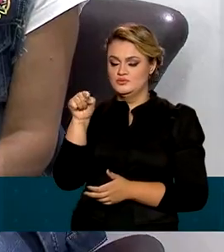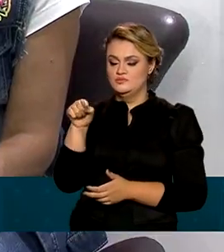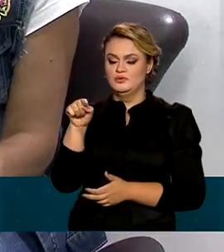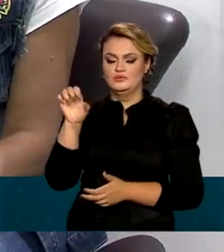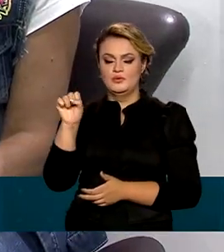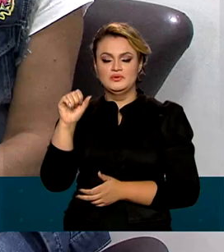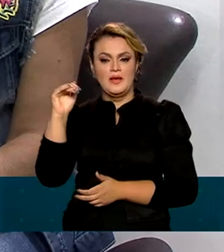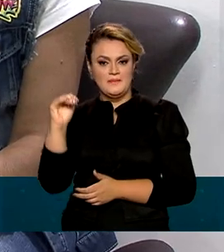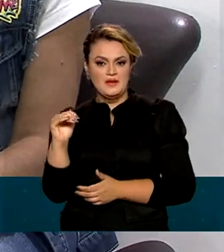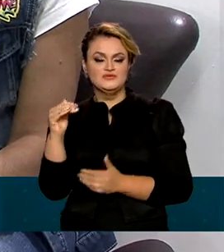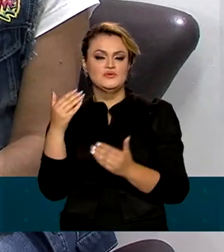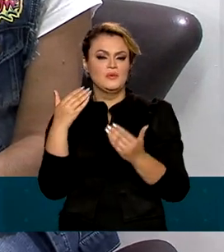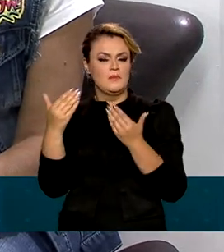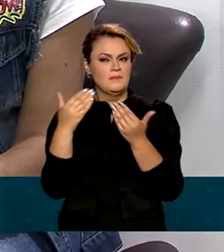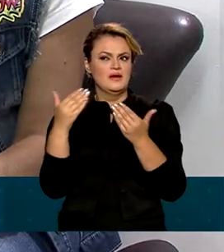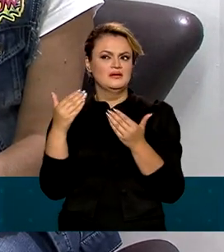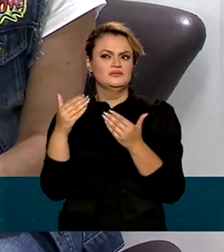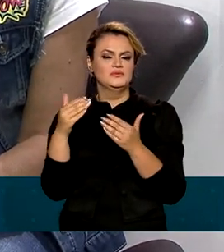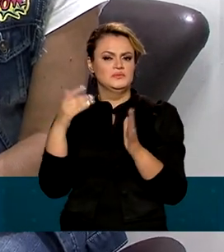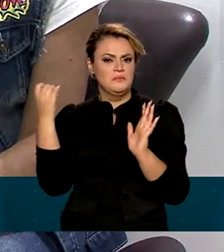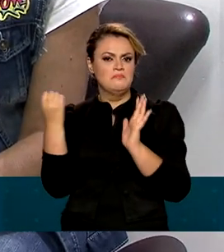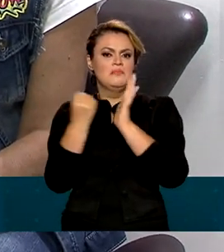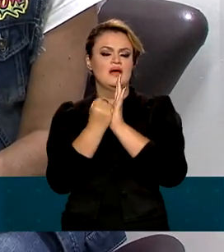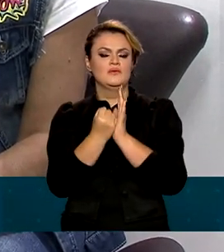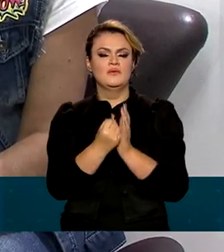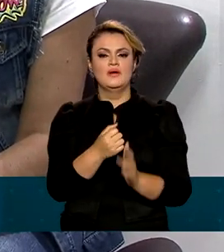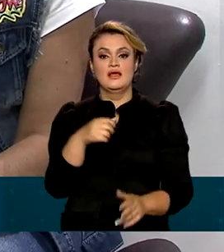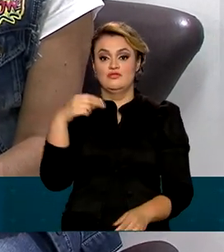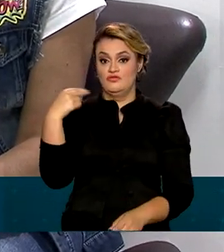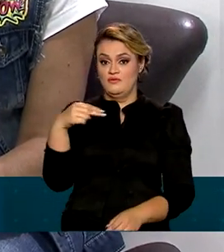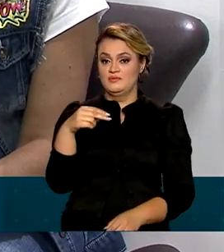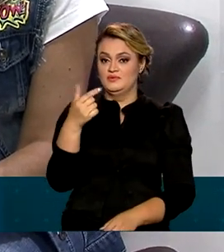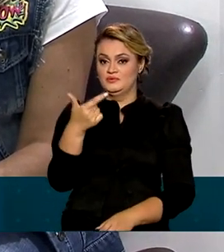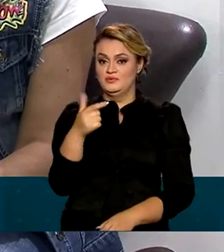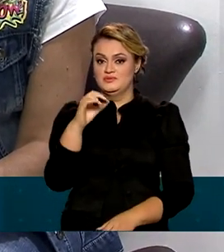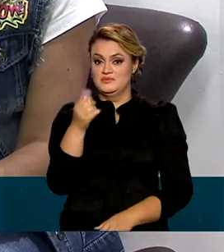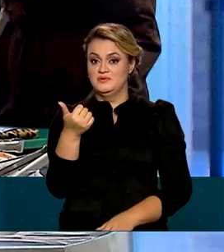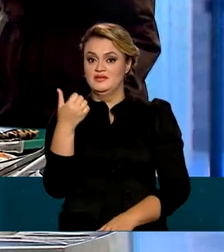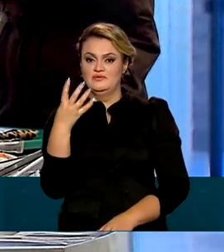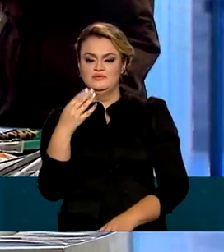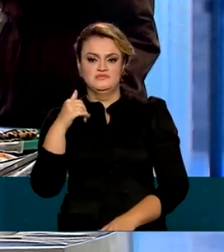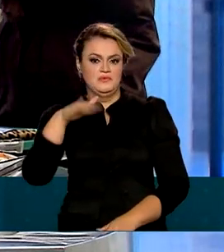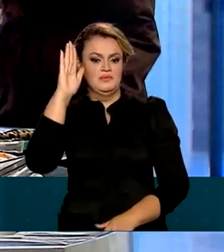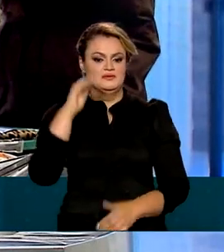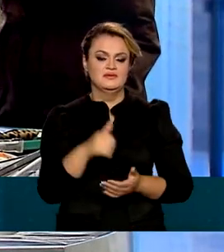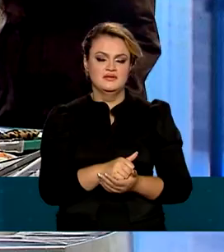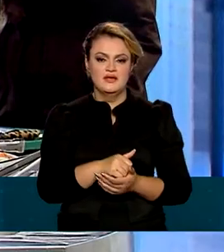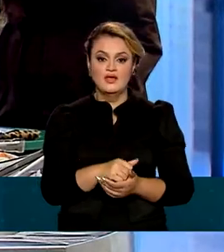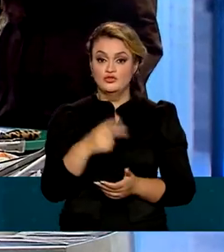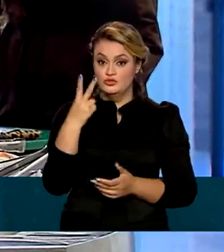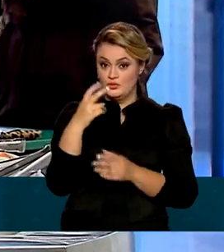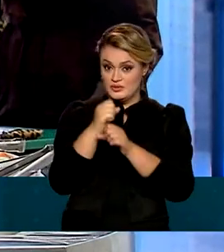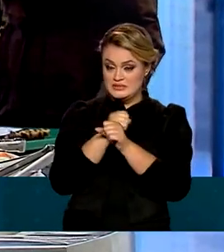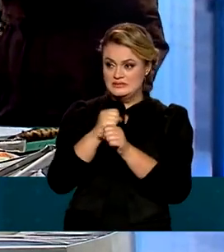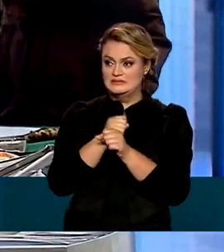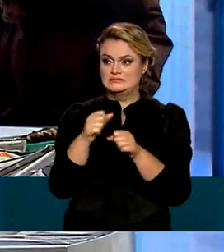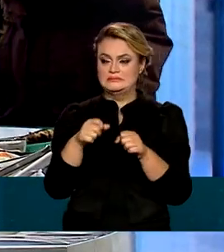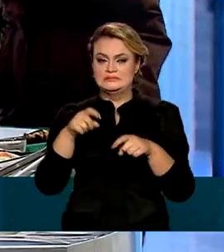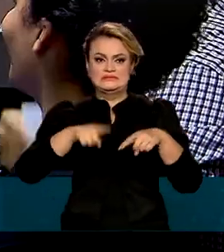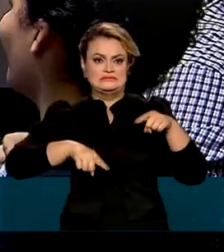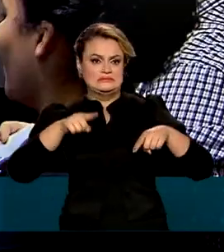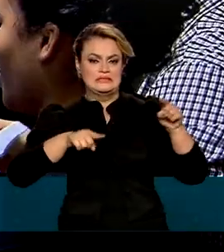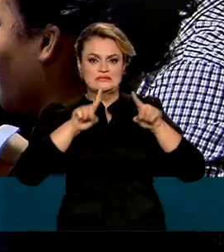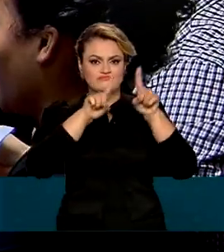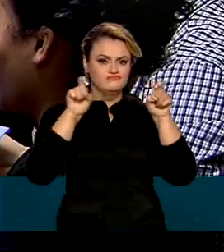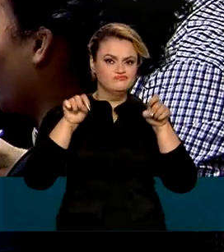do melhor nível da série histórica, em novembro de 2014. Depois de dois anos de instabilidade,